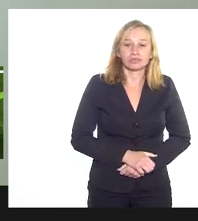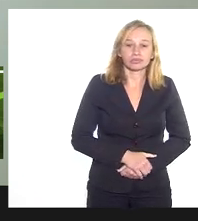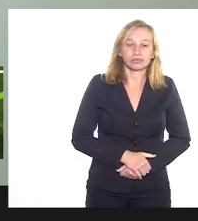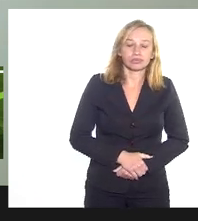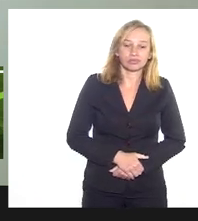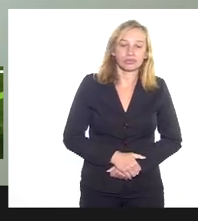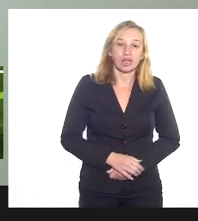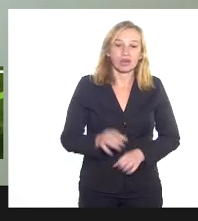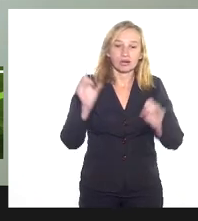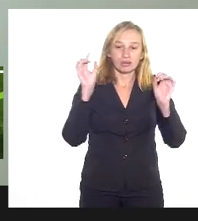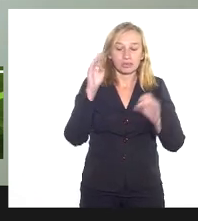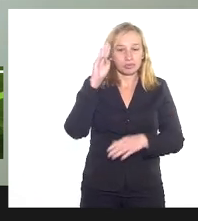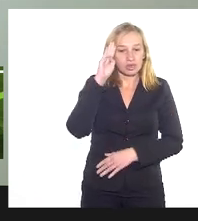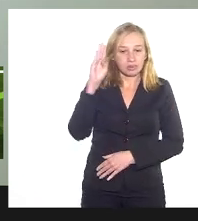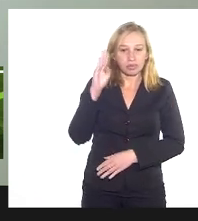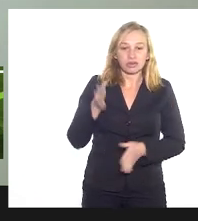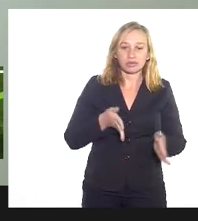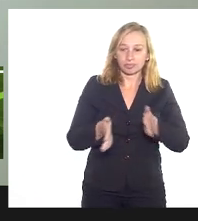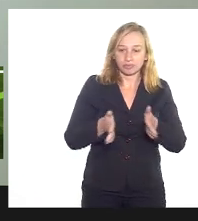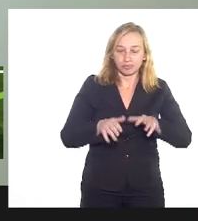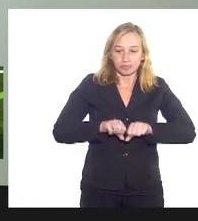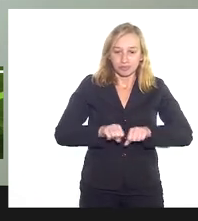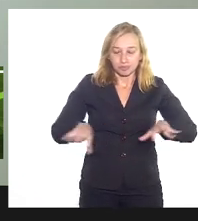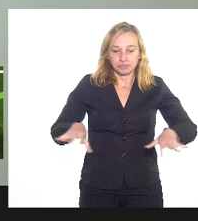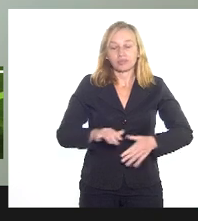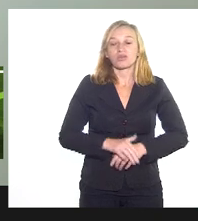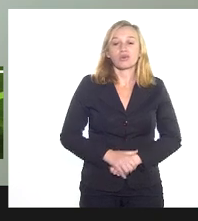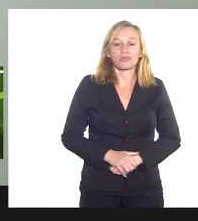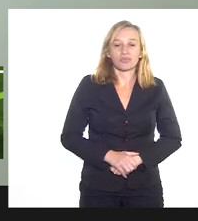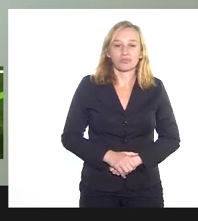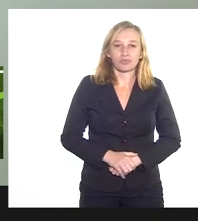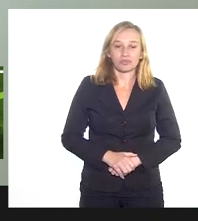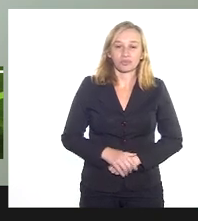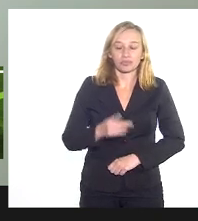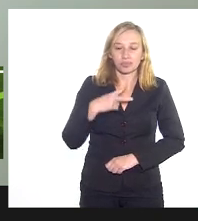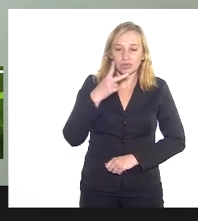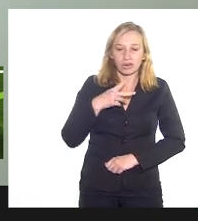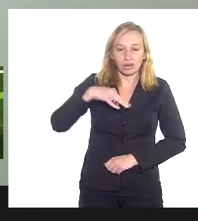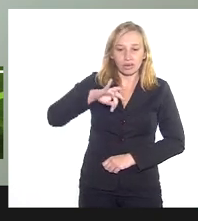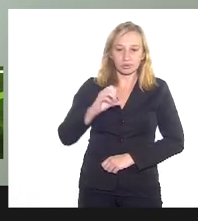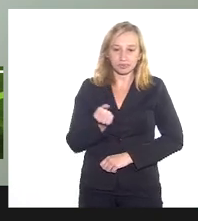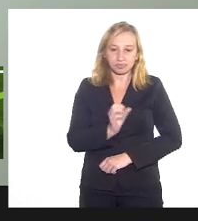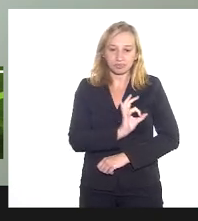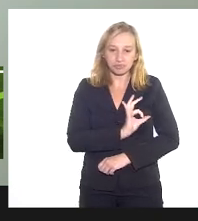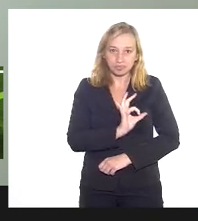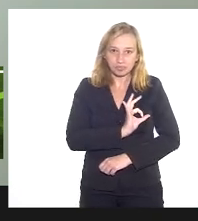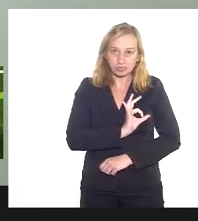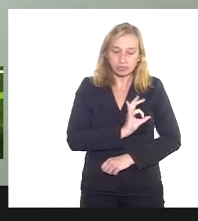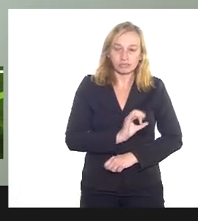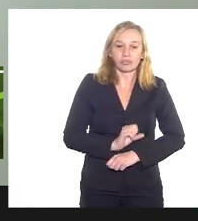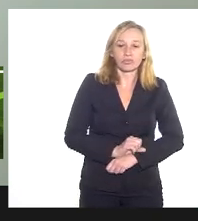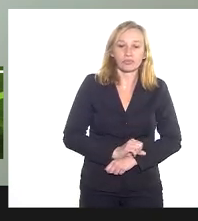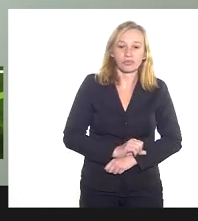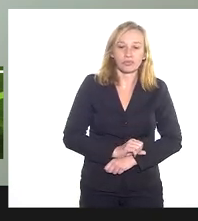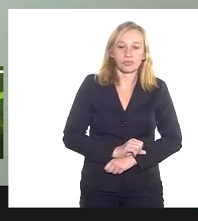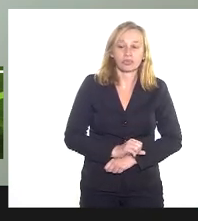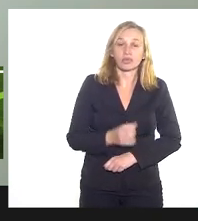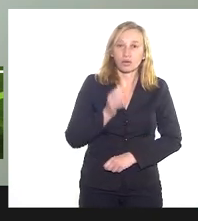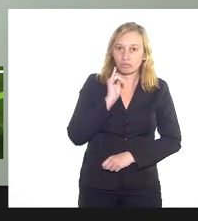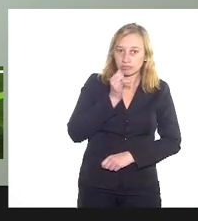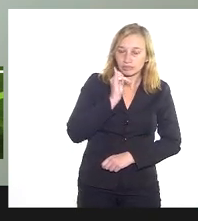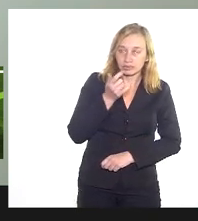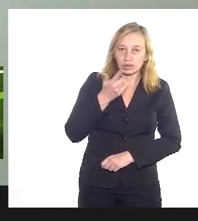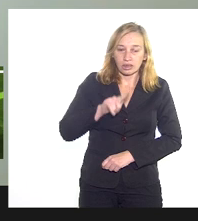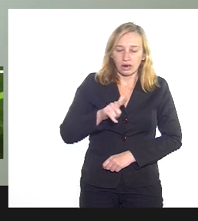principalmente nesse momento pandêmico. E aí trazer, Marta, trazendo à tona novamente o relato